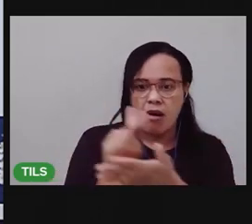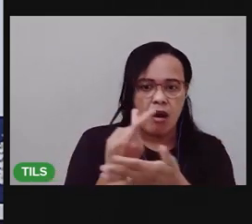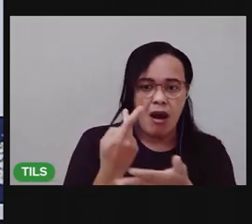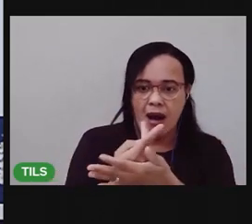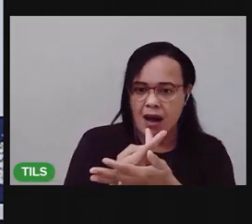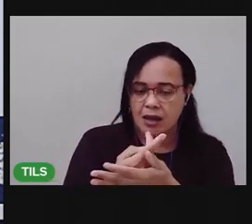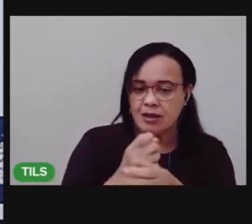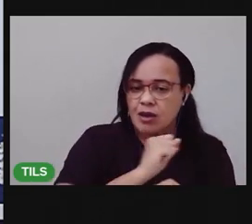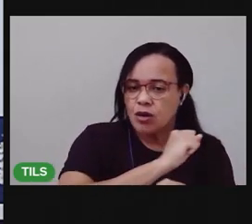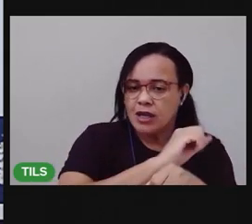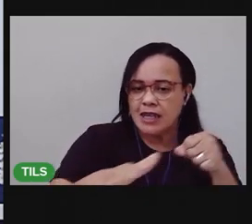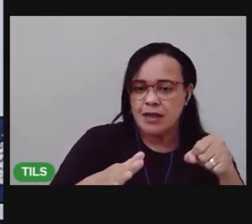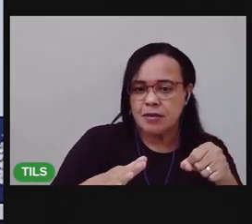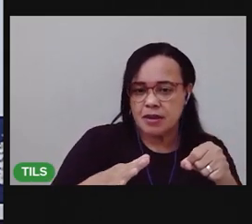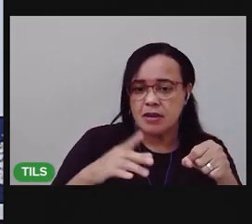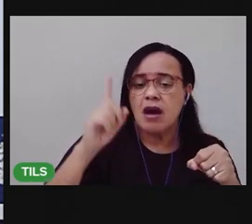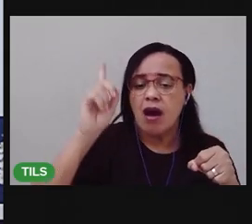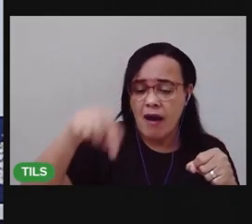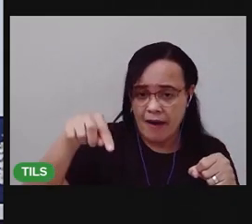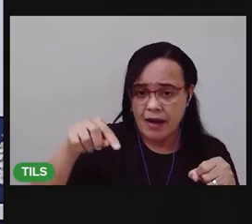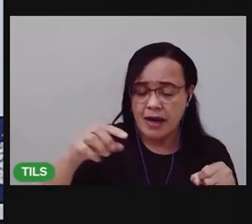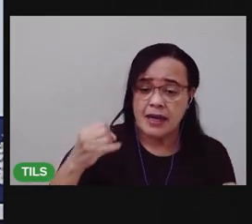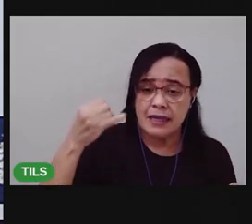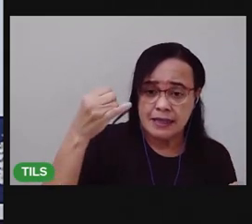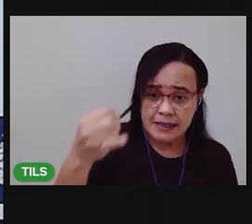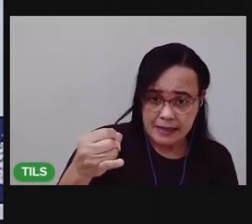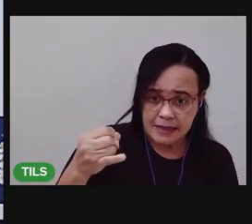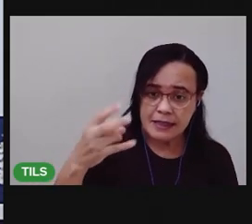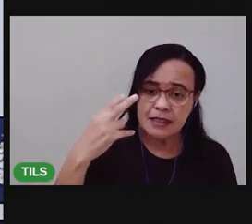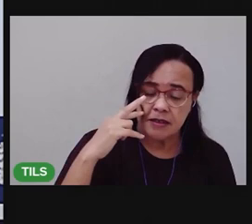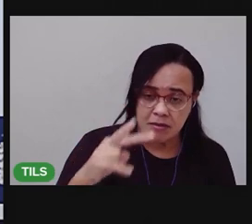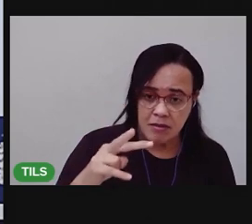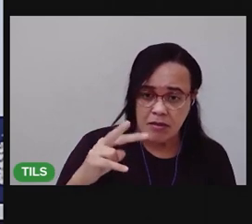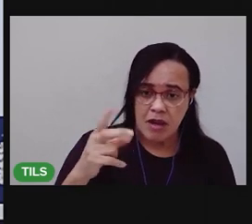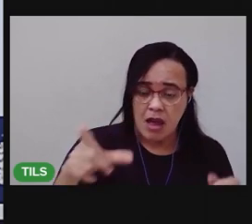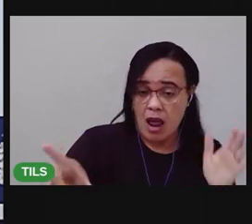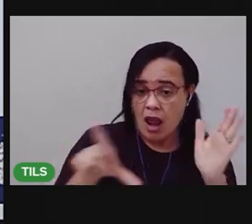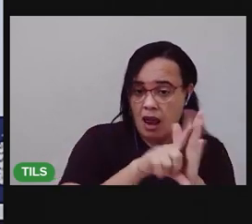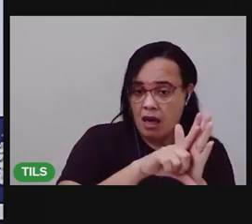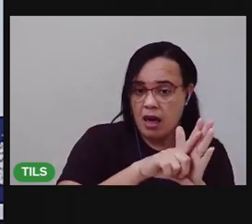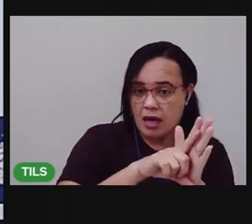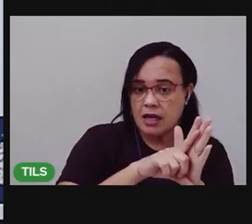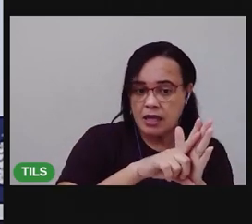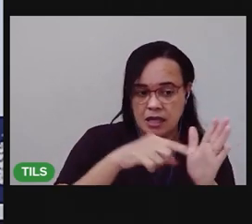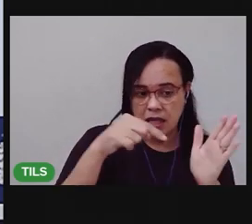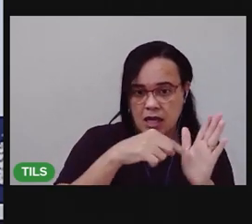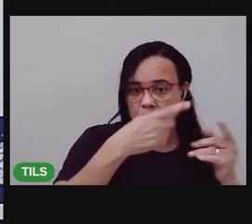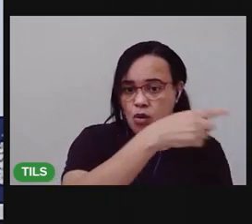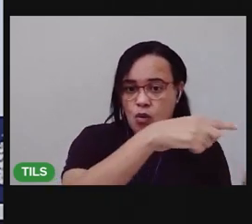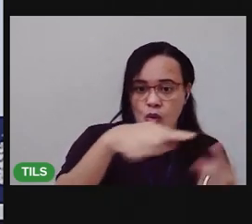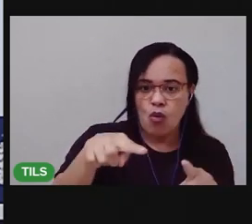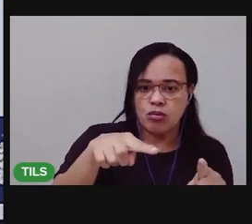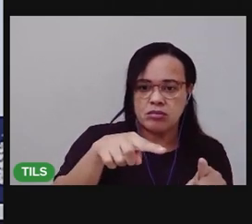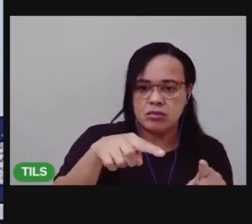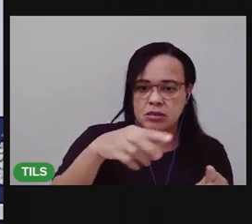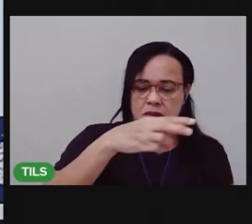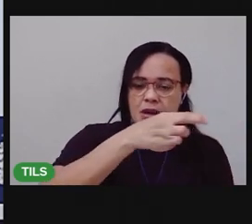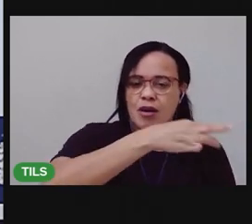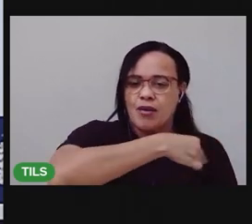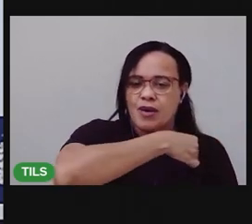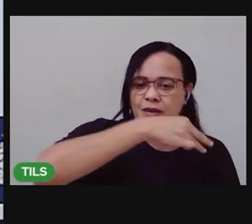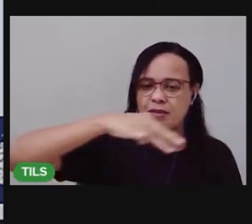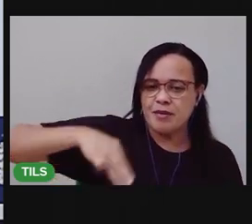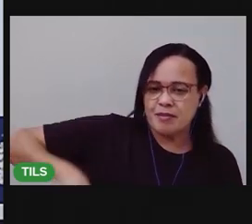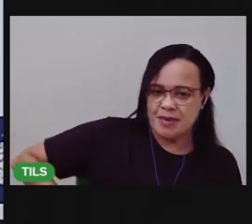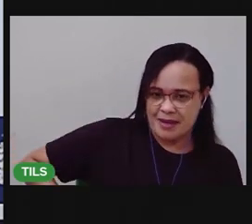um crime e as pessoas que fazem isso podem ser presas. A gente também viu que tem algumas coisas dentro